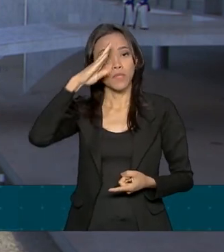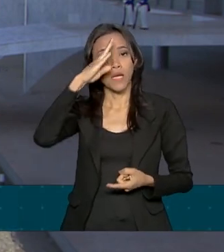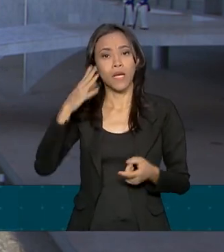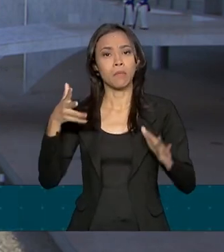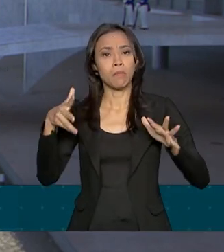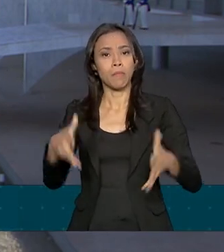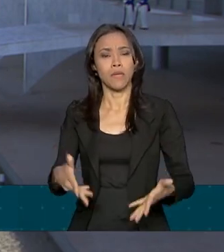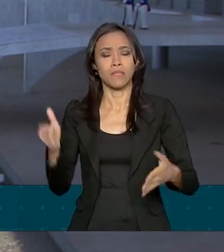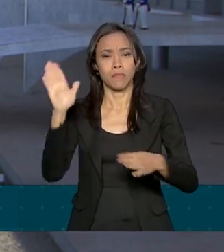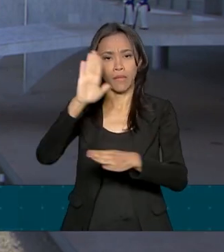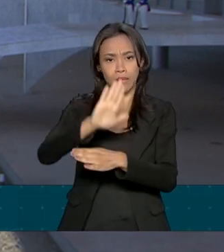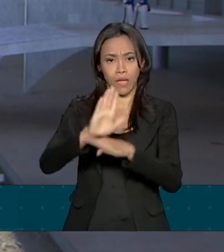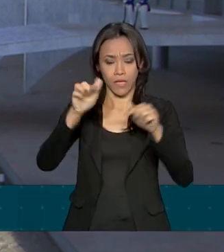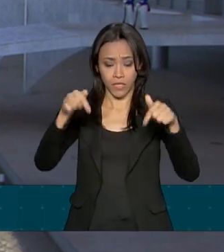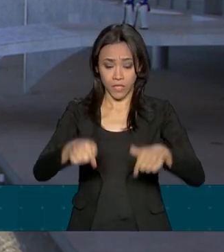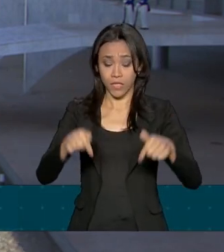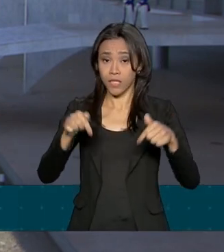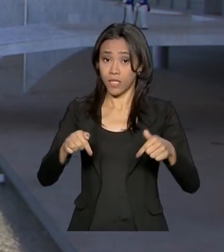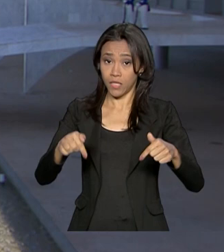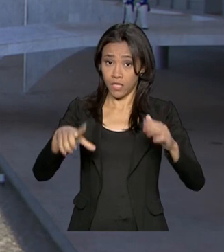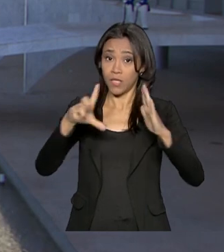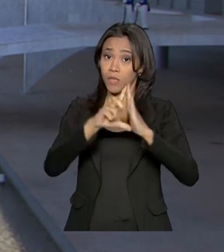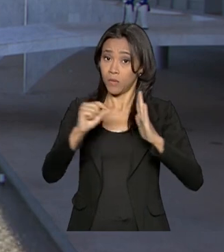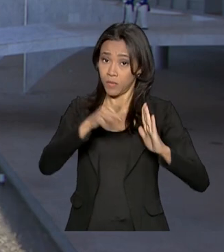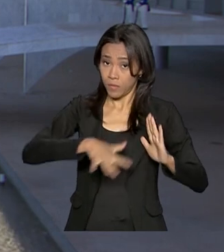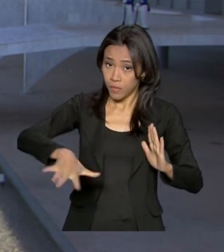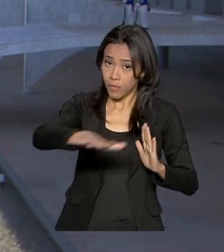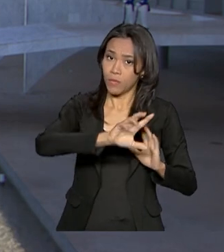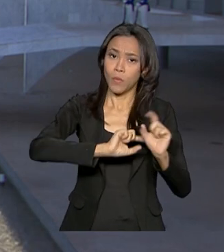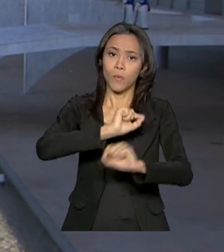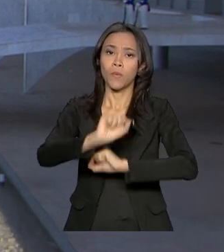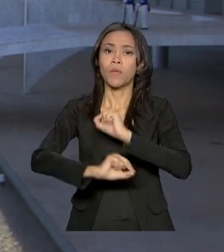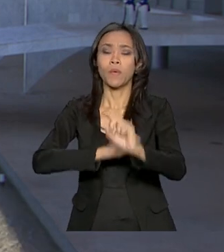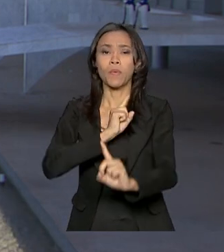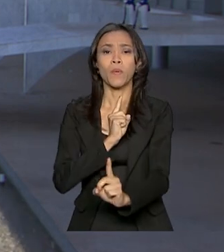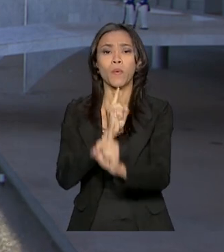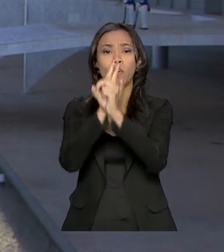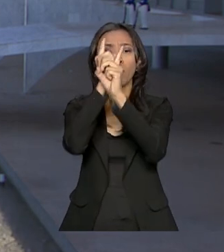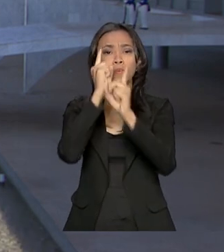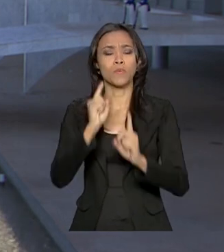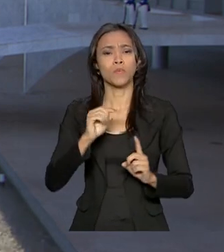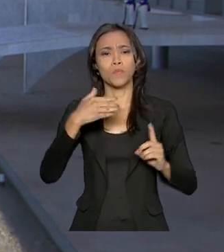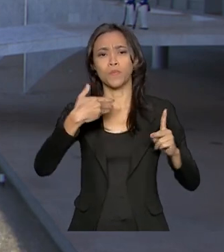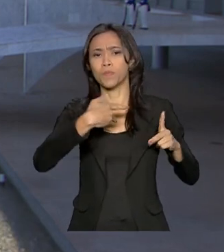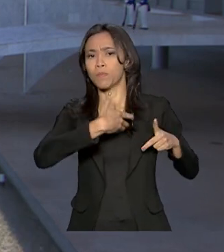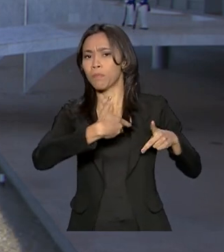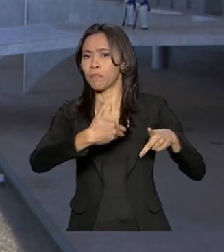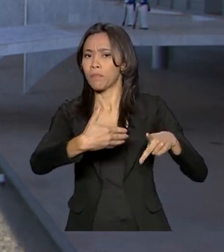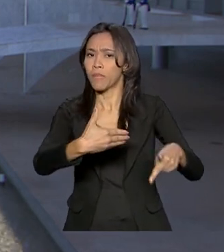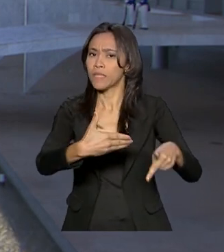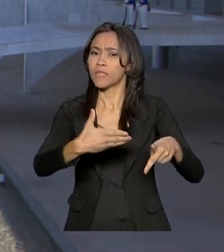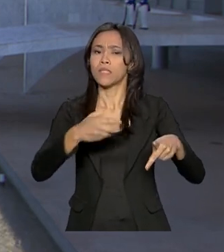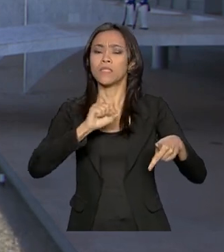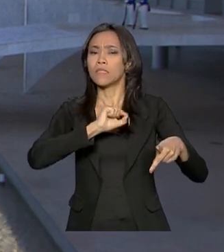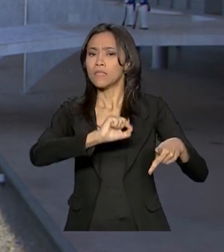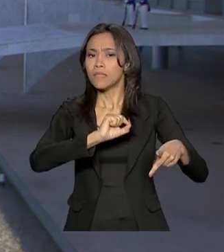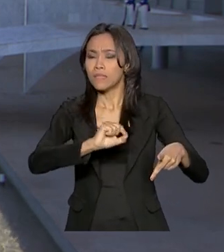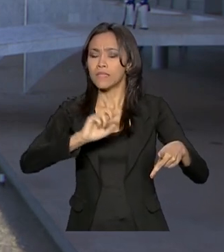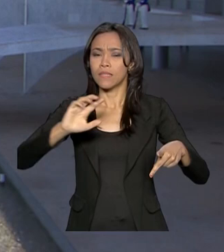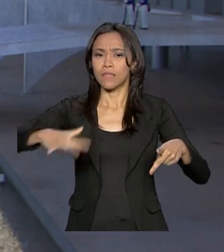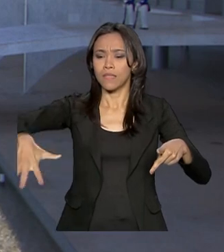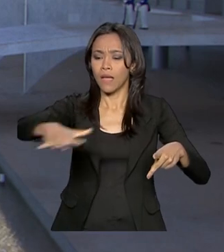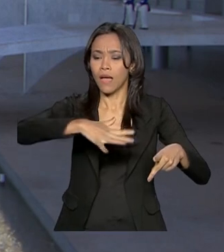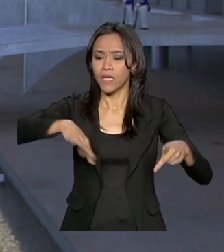tarde, aqui no Palácio do Planalto, de um encontro com o presidente da End Brasil, que é uma empresa que atua na geração e transmissão de energia.